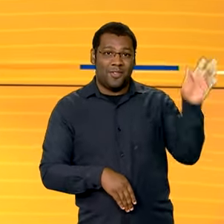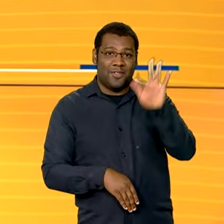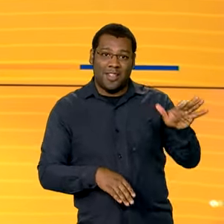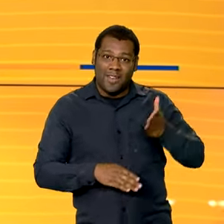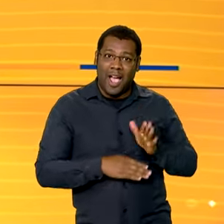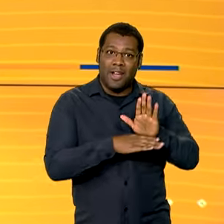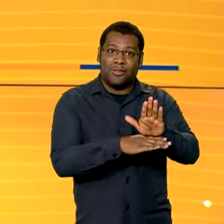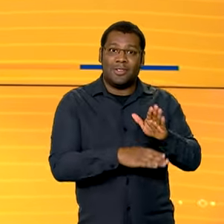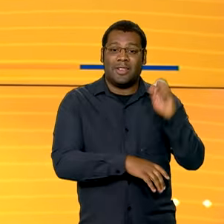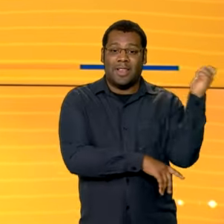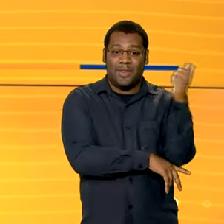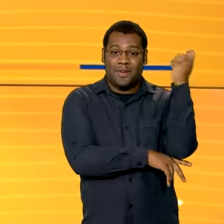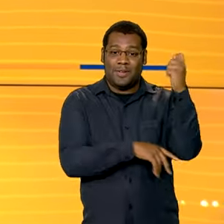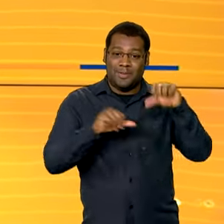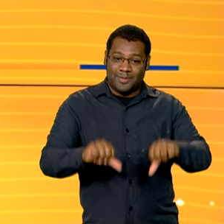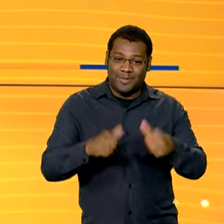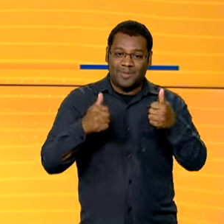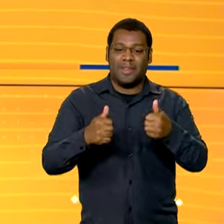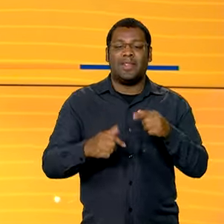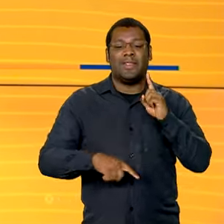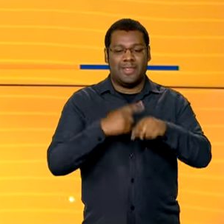garantir a retomada das vendas.